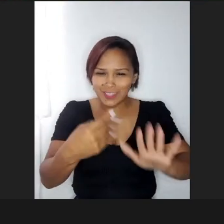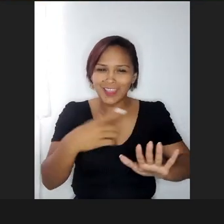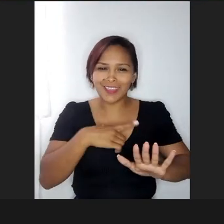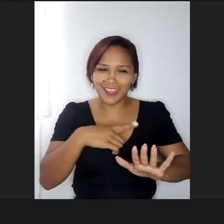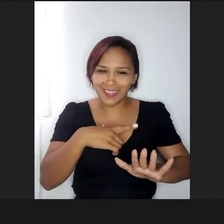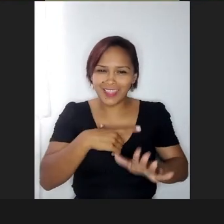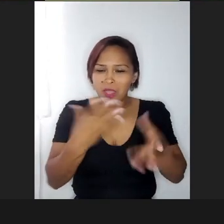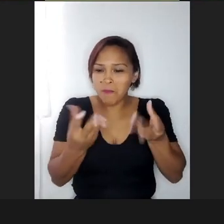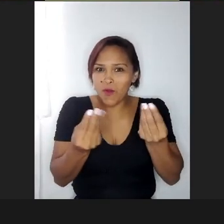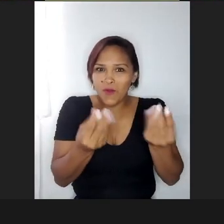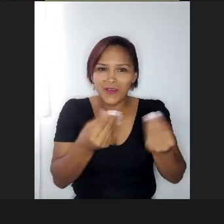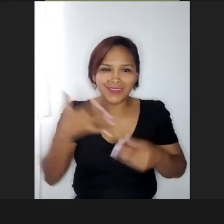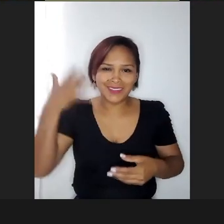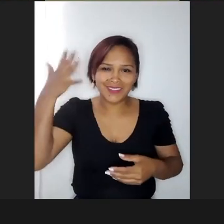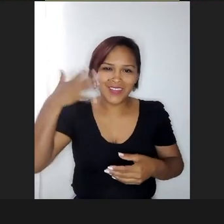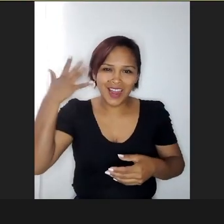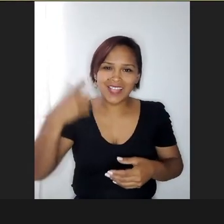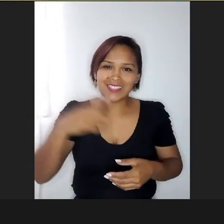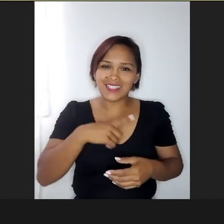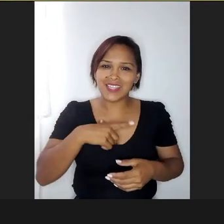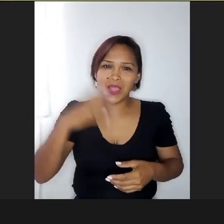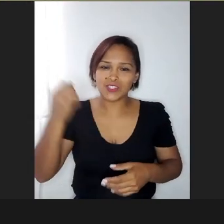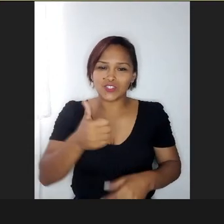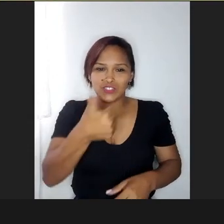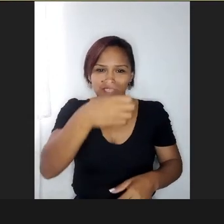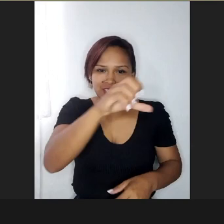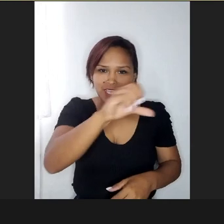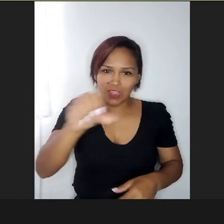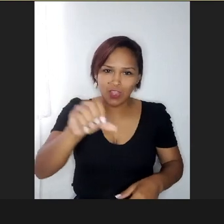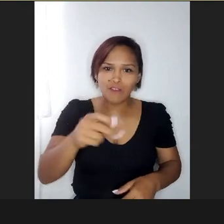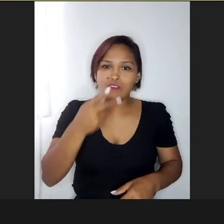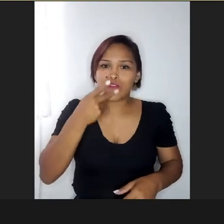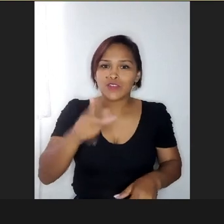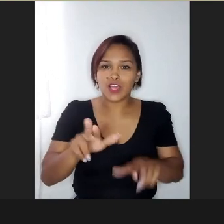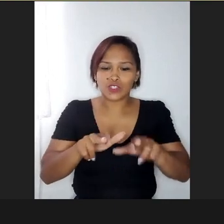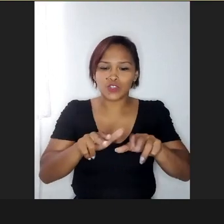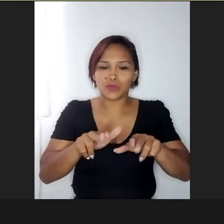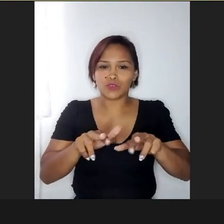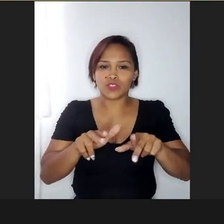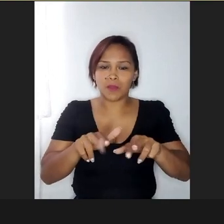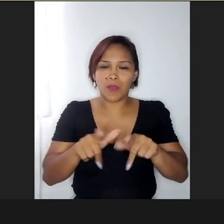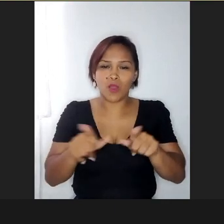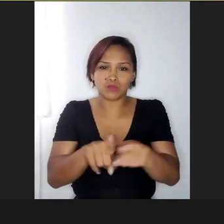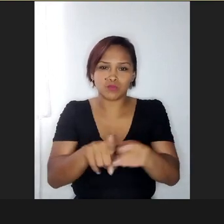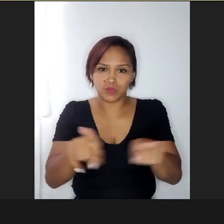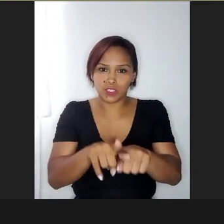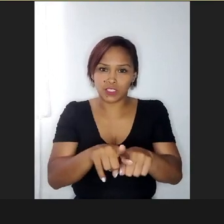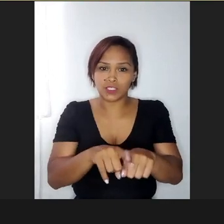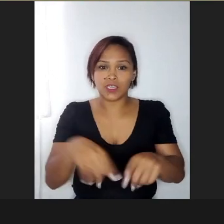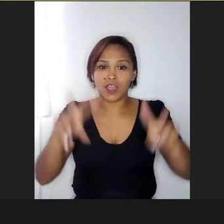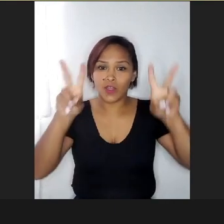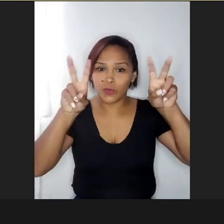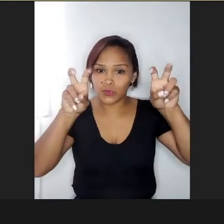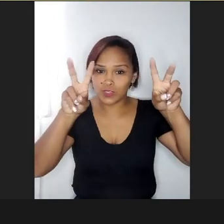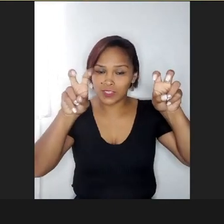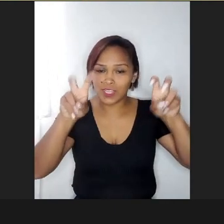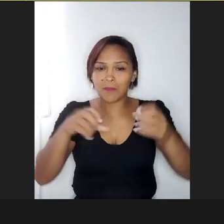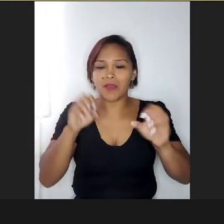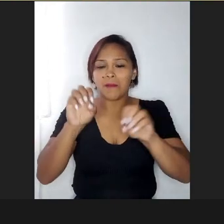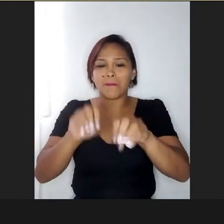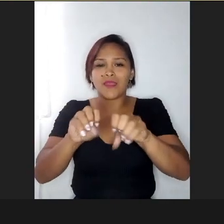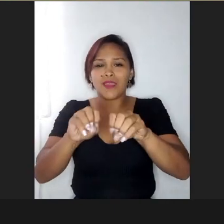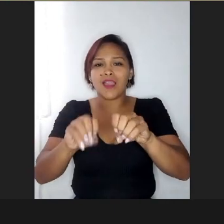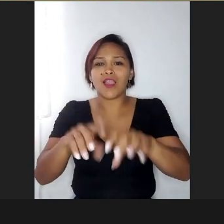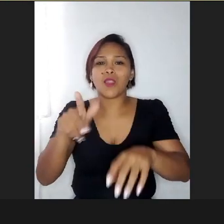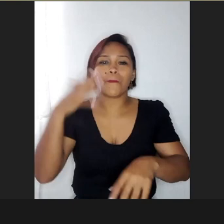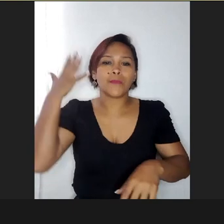palestra. Tem palestra agendada pro dia 19, vou falar sobre os irmãos típicos, tá, é o tema da minha, da minha aula, pra essa aula,